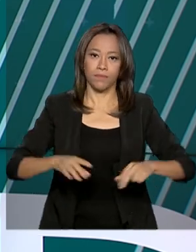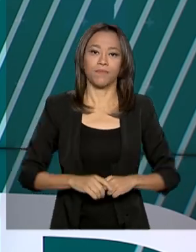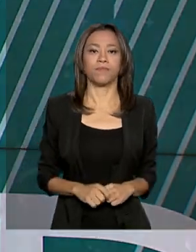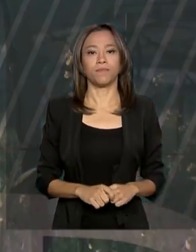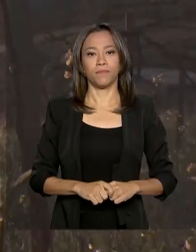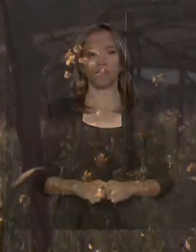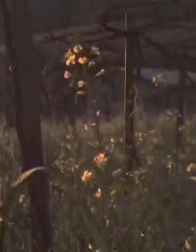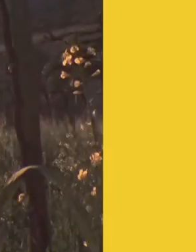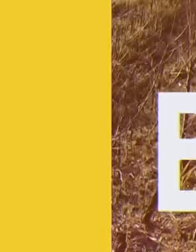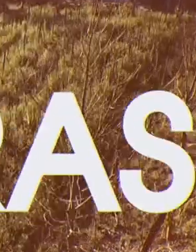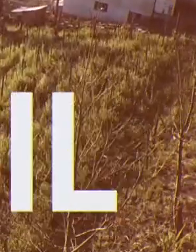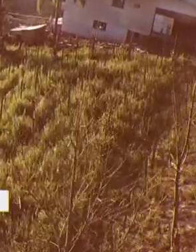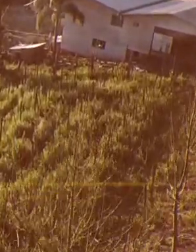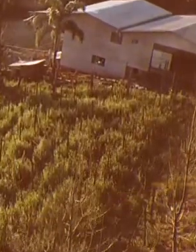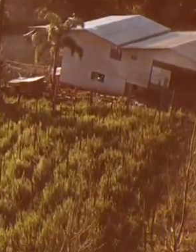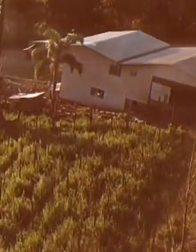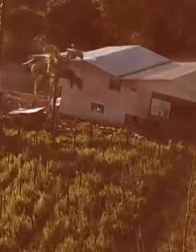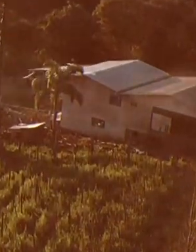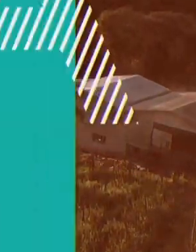ar.